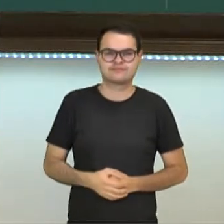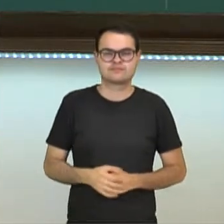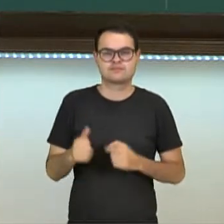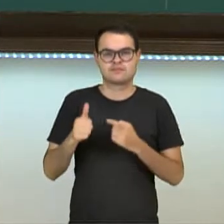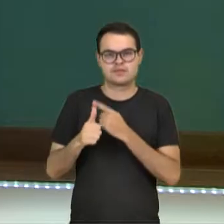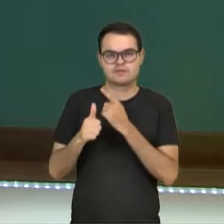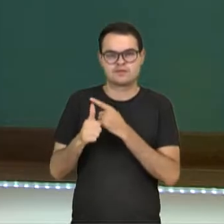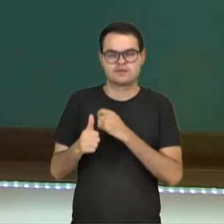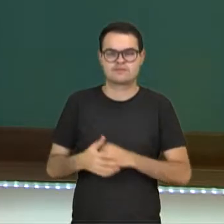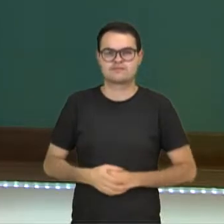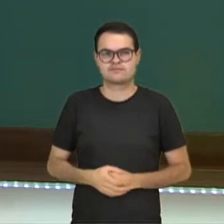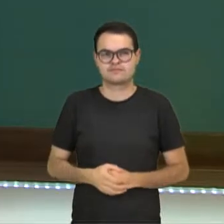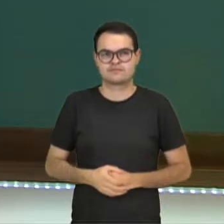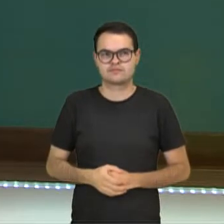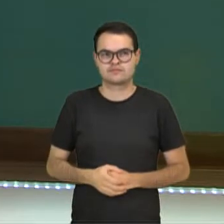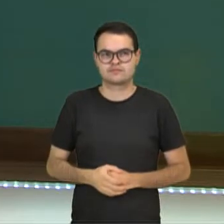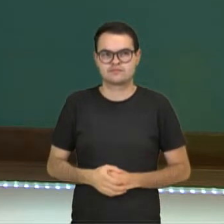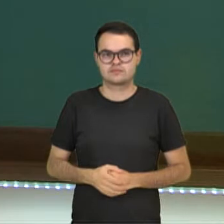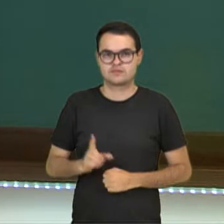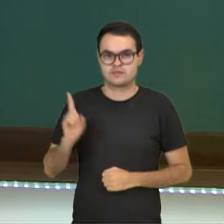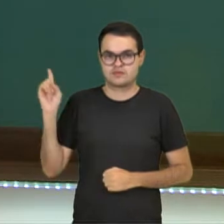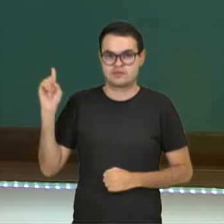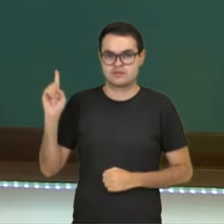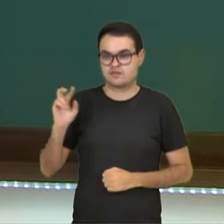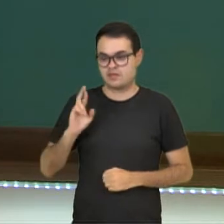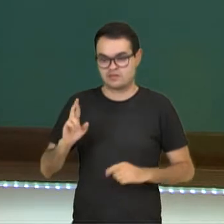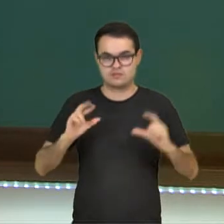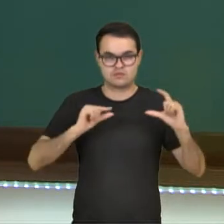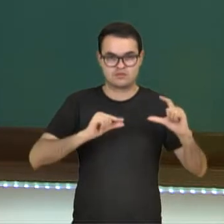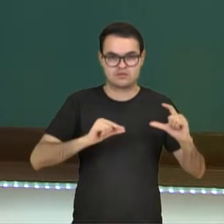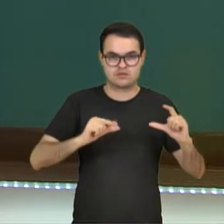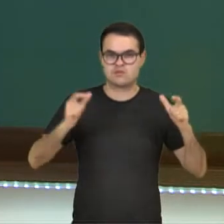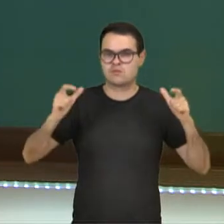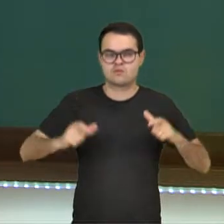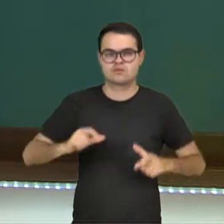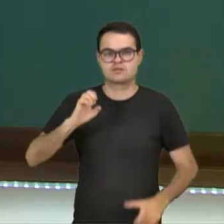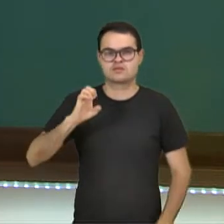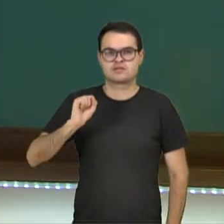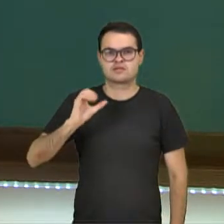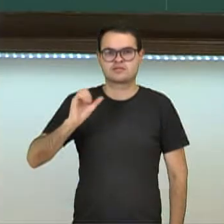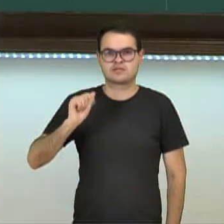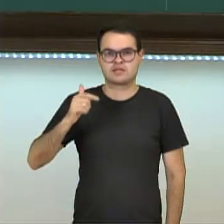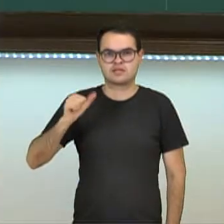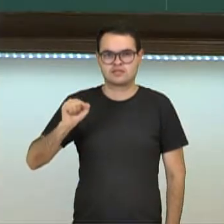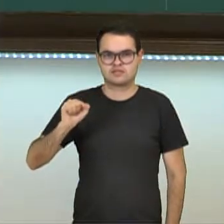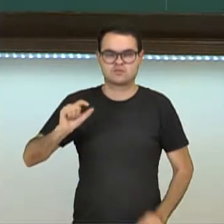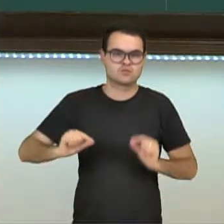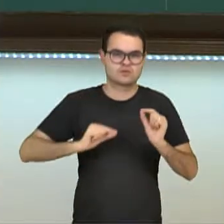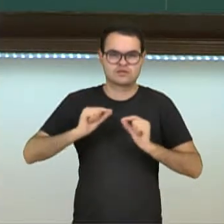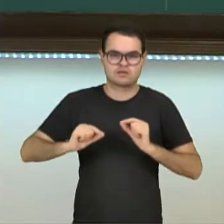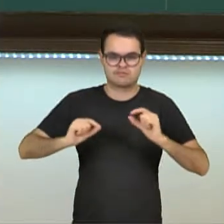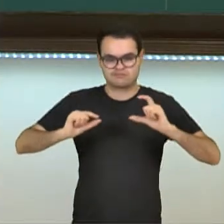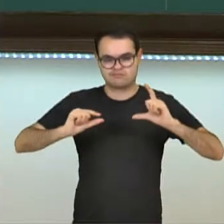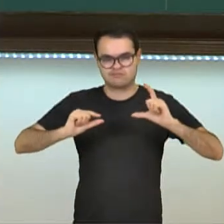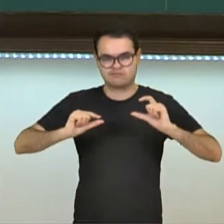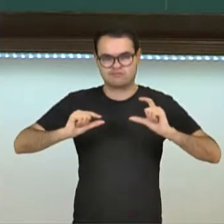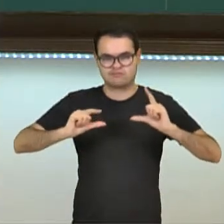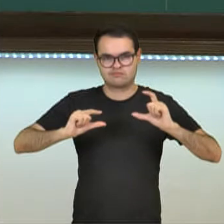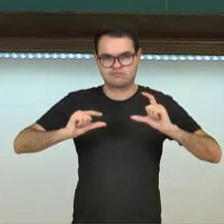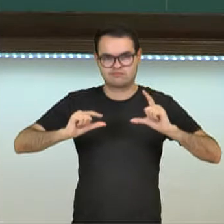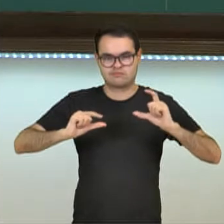Primeiro, a gente pode encontrar a razão e proporção nas escalas. E a escala, ela é